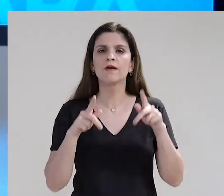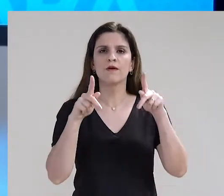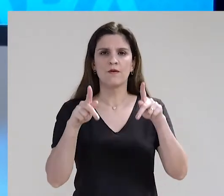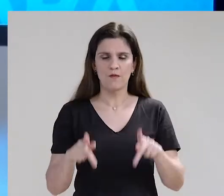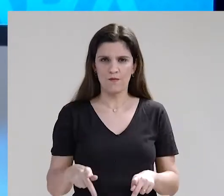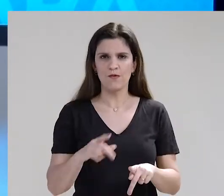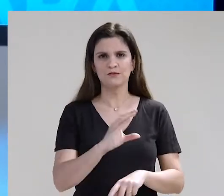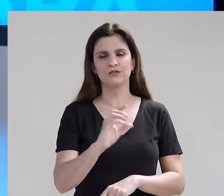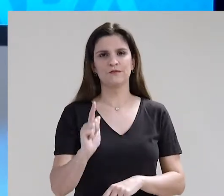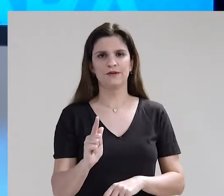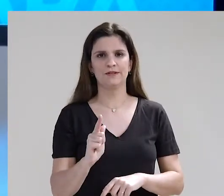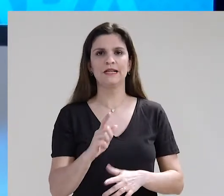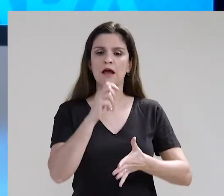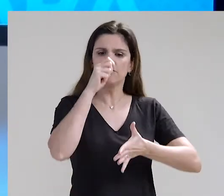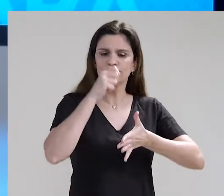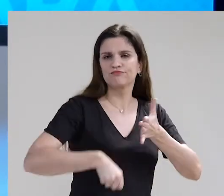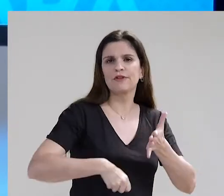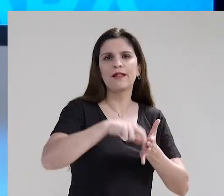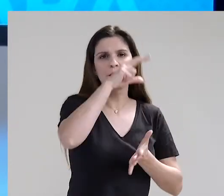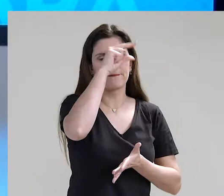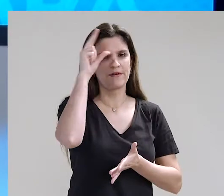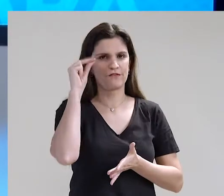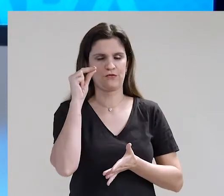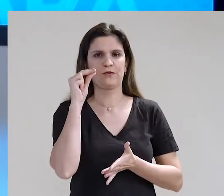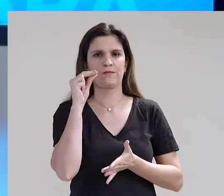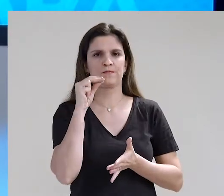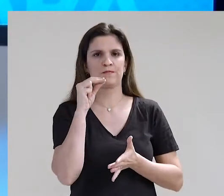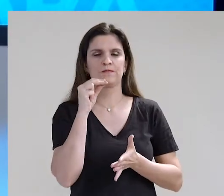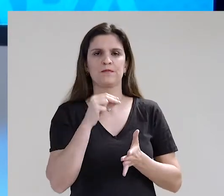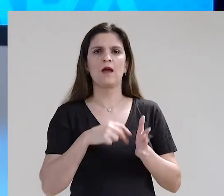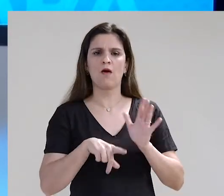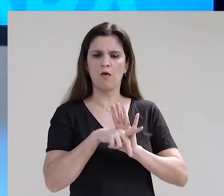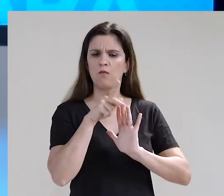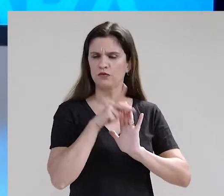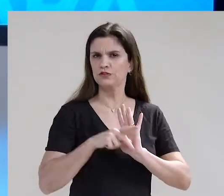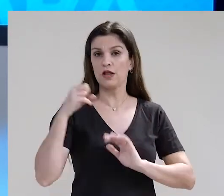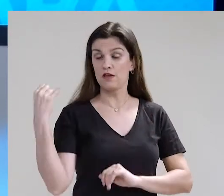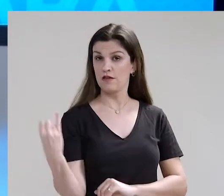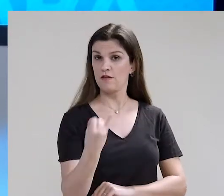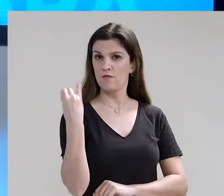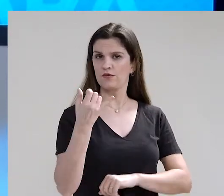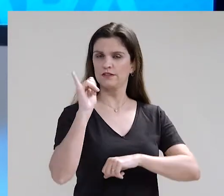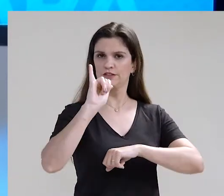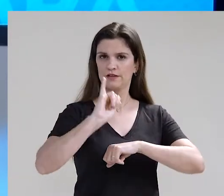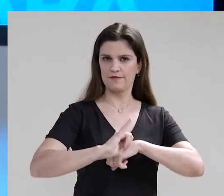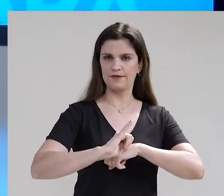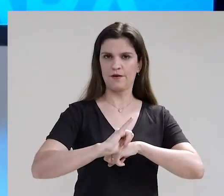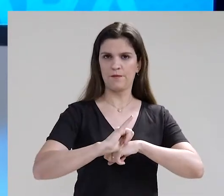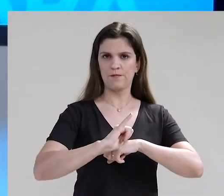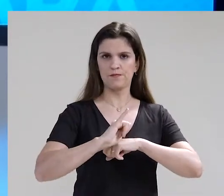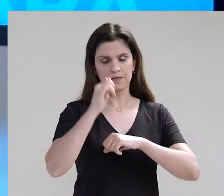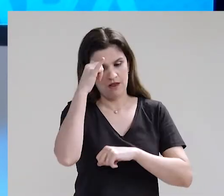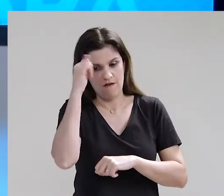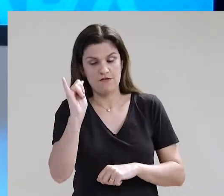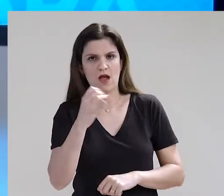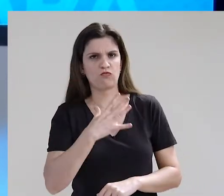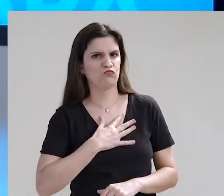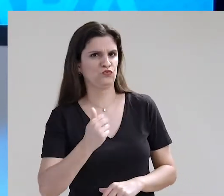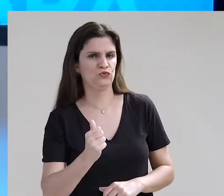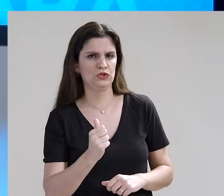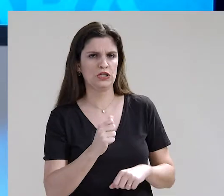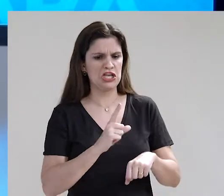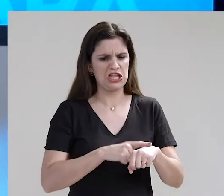Grande, foi sancionado pela Prefeitura. Este é um projeto importante para a capital, na prevenção ao suicídio,